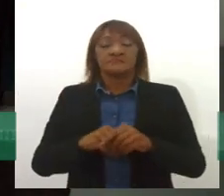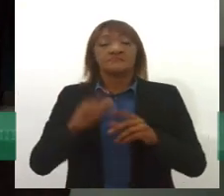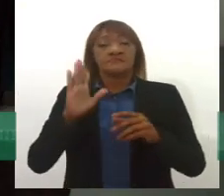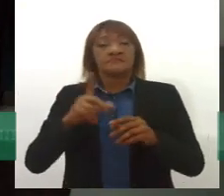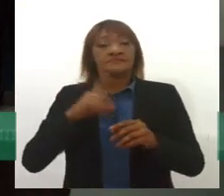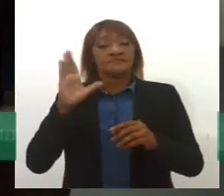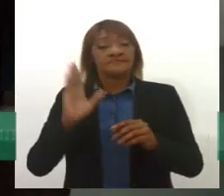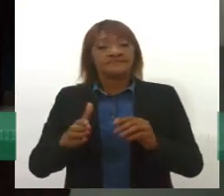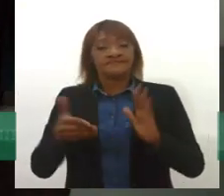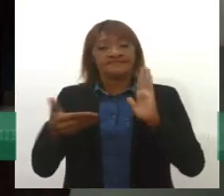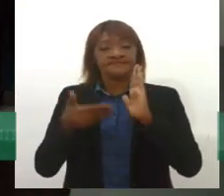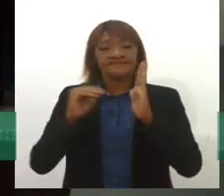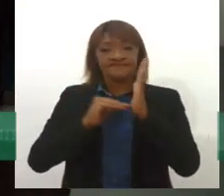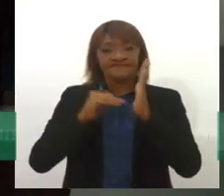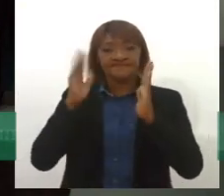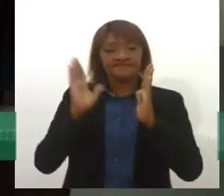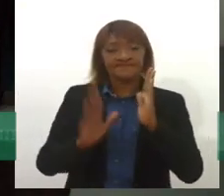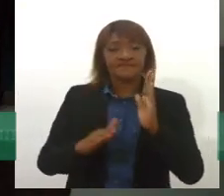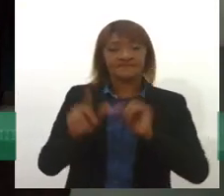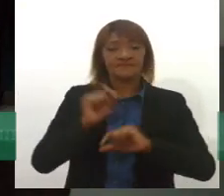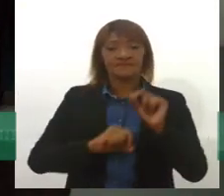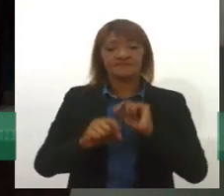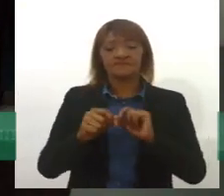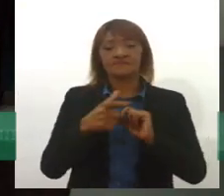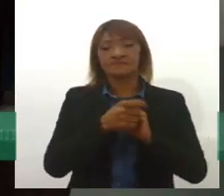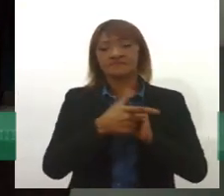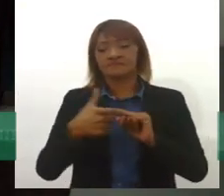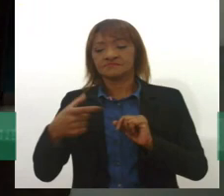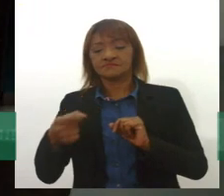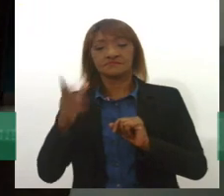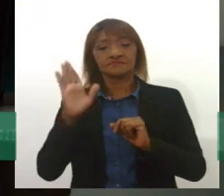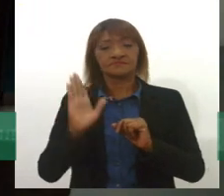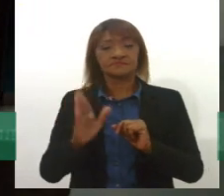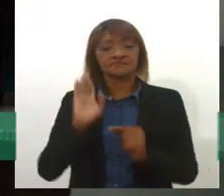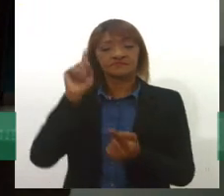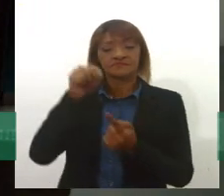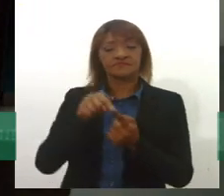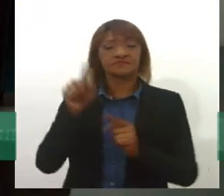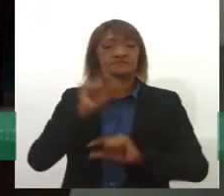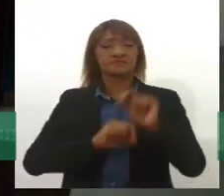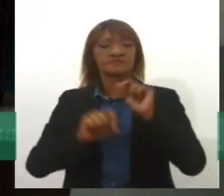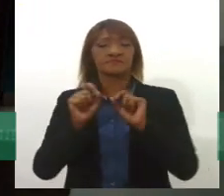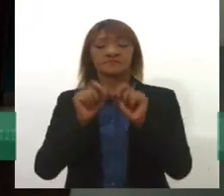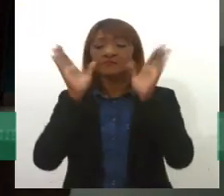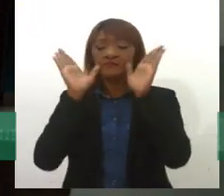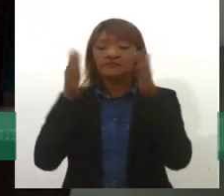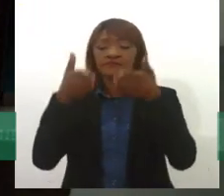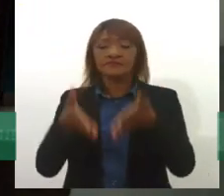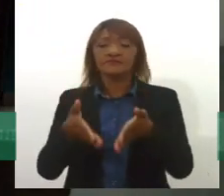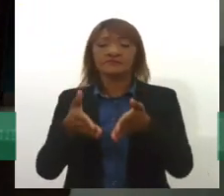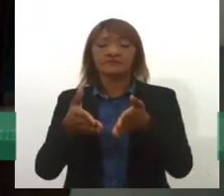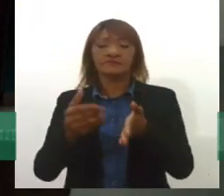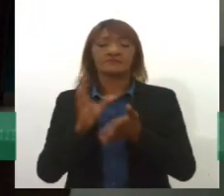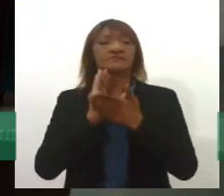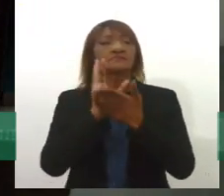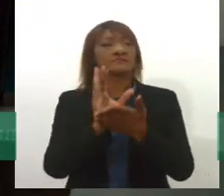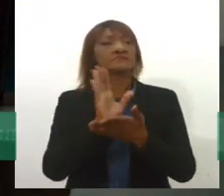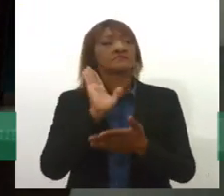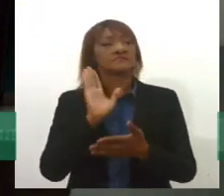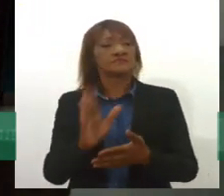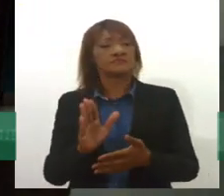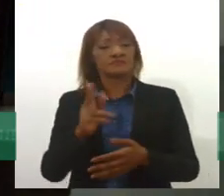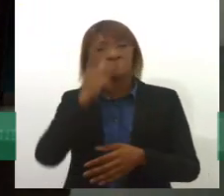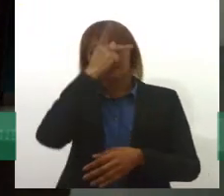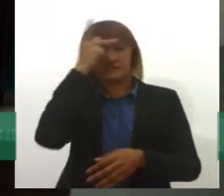Projeto de Lei 2083 de 2020, que tem esse objetivo de criar um programa específico para o acolhimento de pessoas em